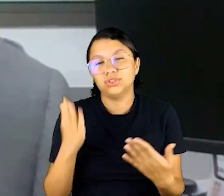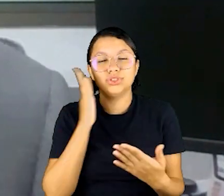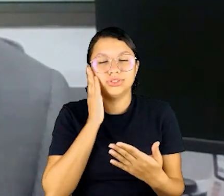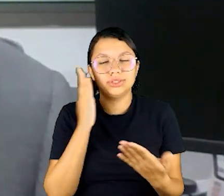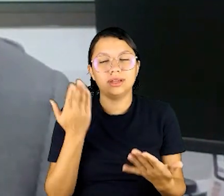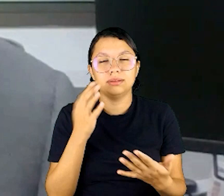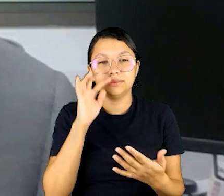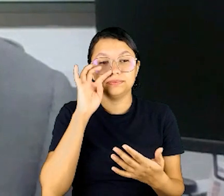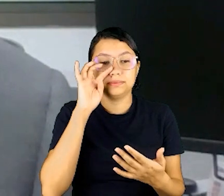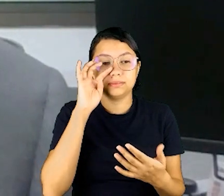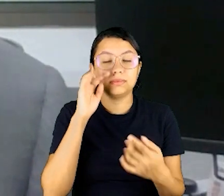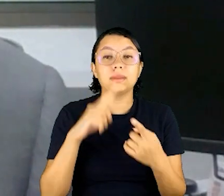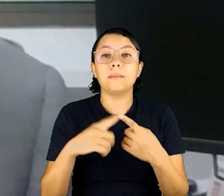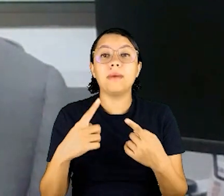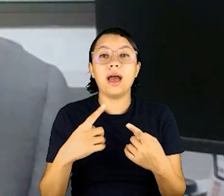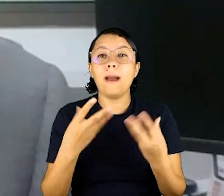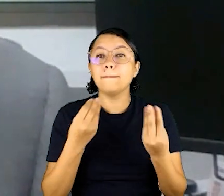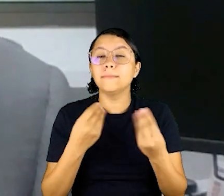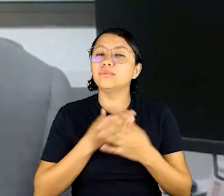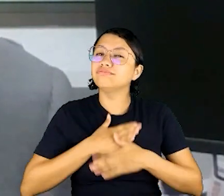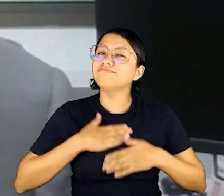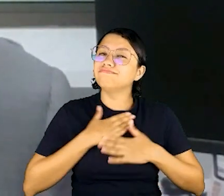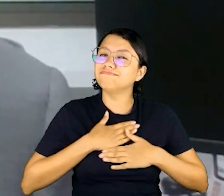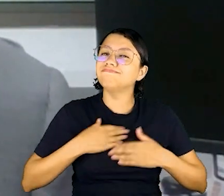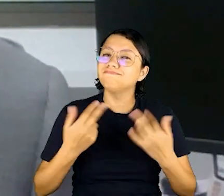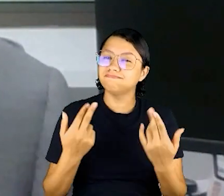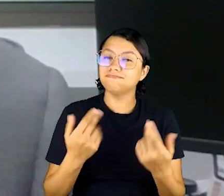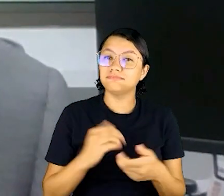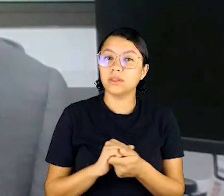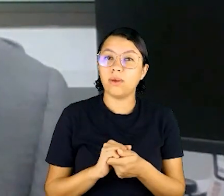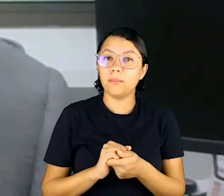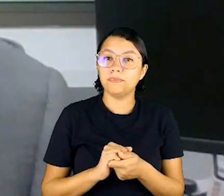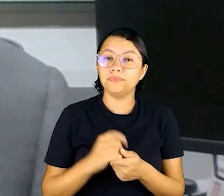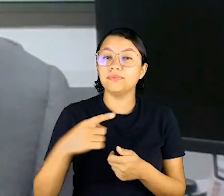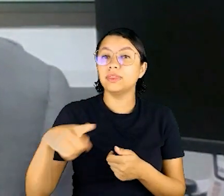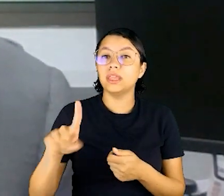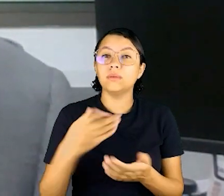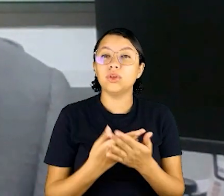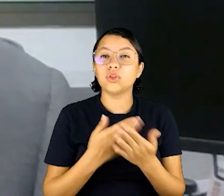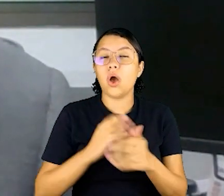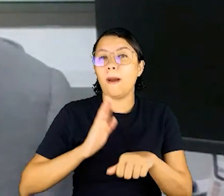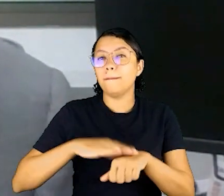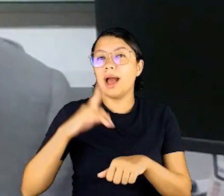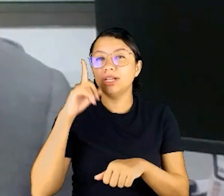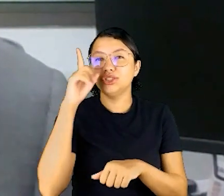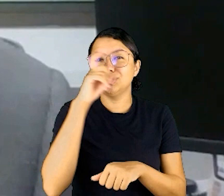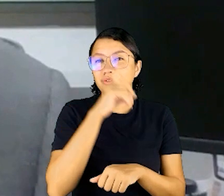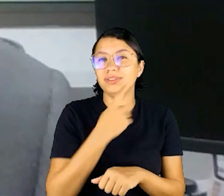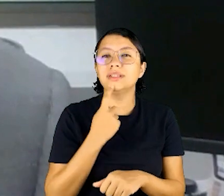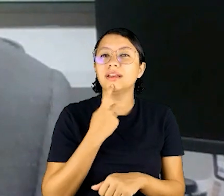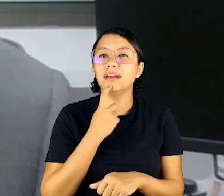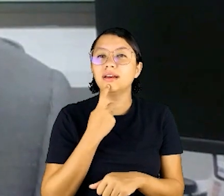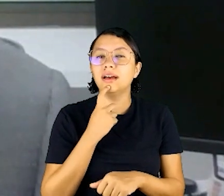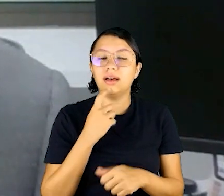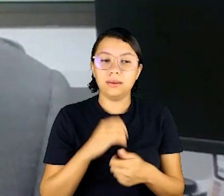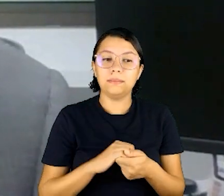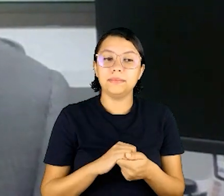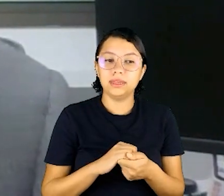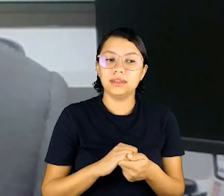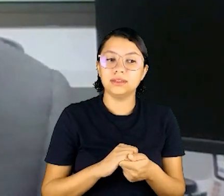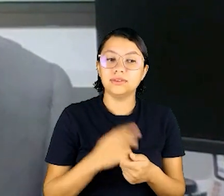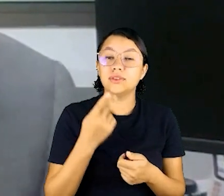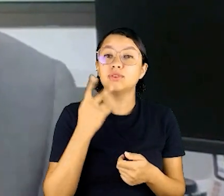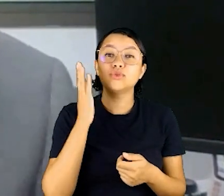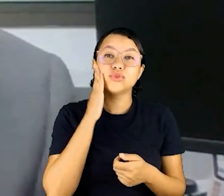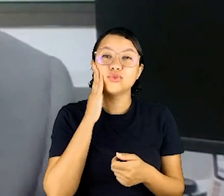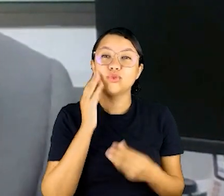difícil, realmente, né, que a gente sabe, mas é muito gratificante, eu mesmo tive, numa escola das mais difíceis aqui de Campinas, que eu soube